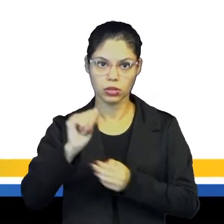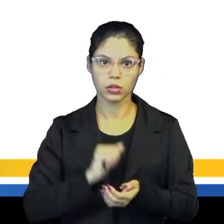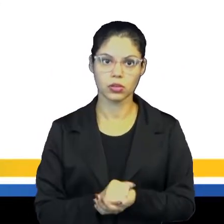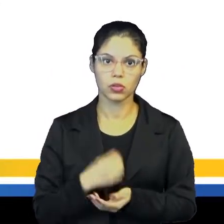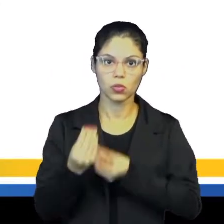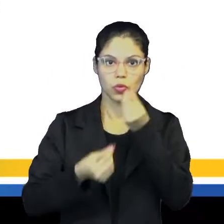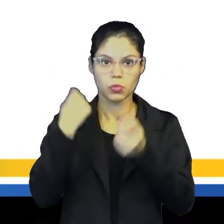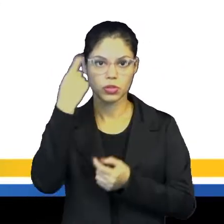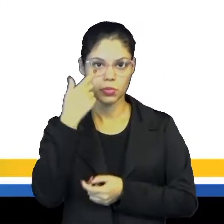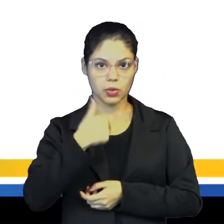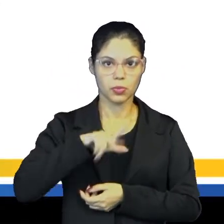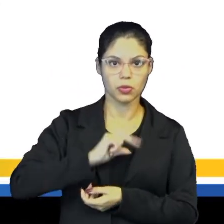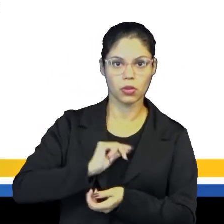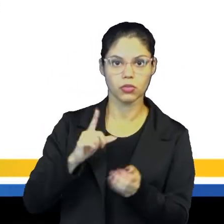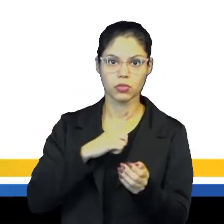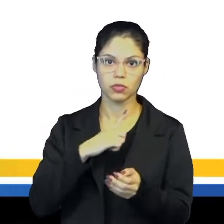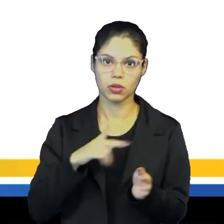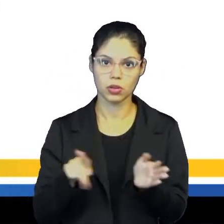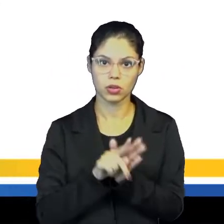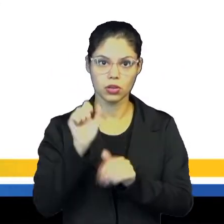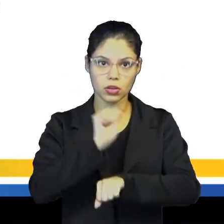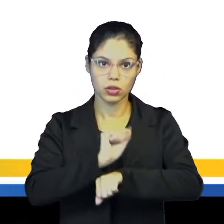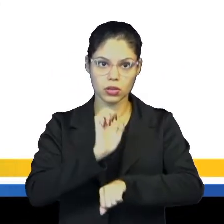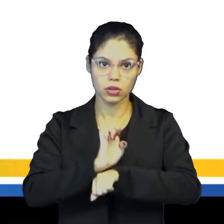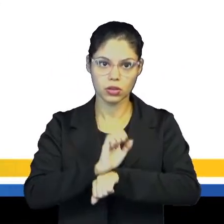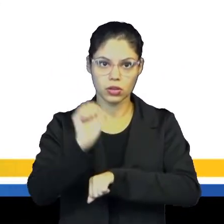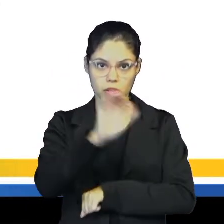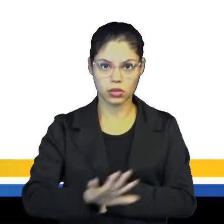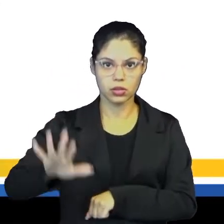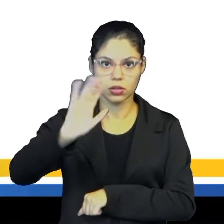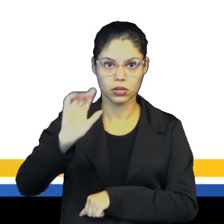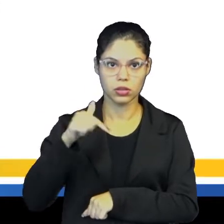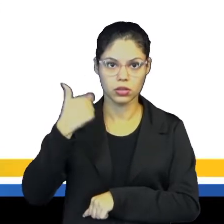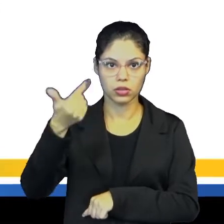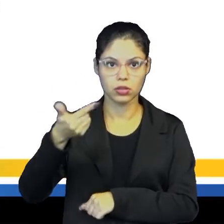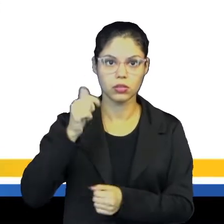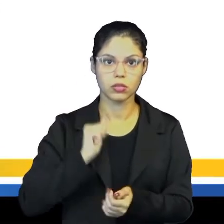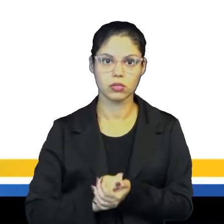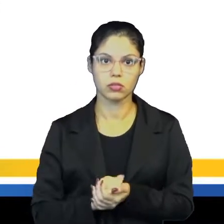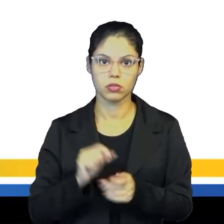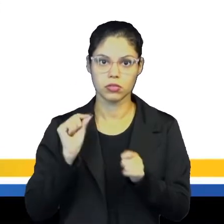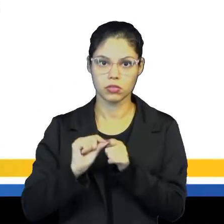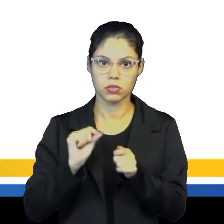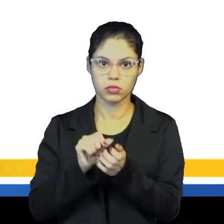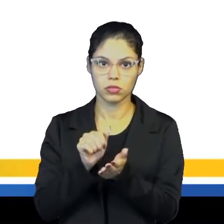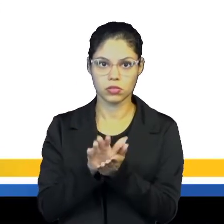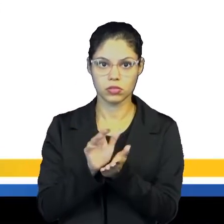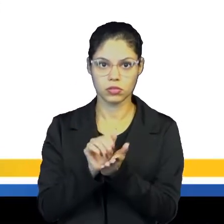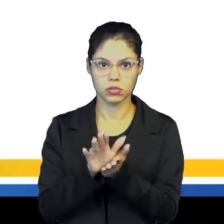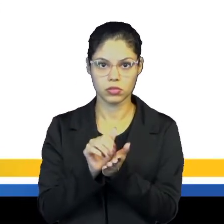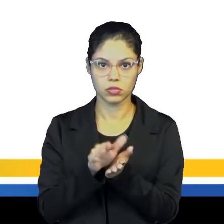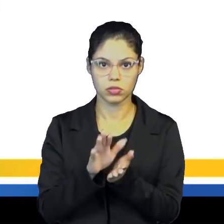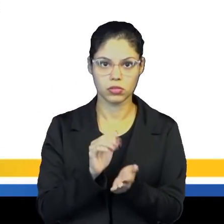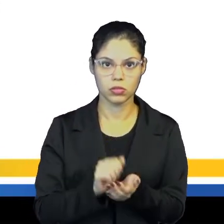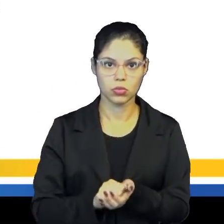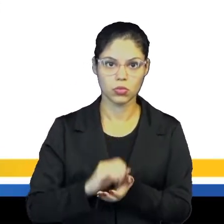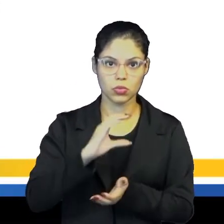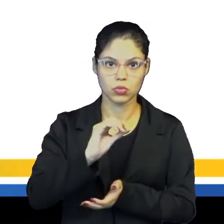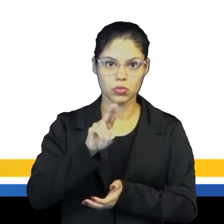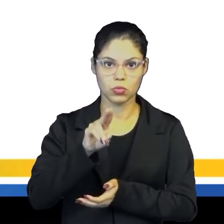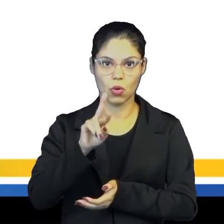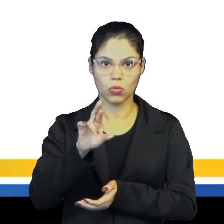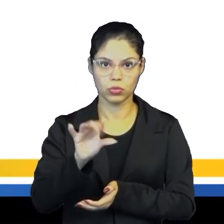Tanto Espanha quanto Portugal tiveram seus estados nacionais formados depois que os mouros foram expulsos, nesse processo de